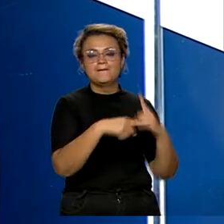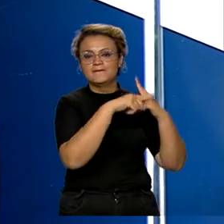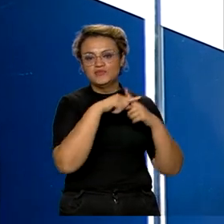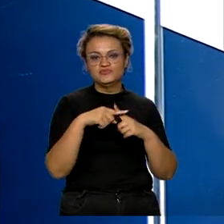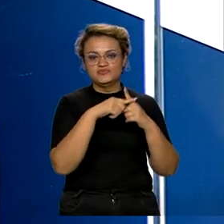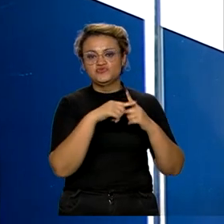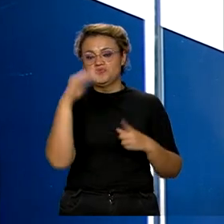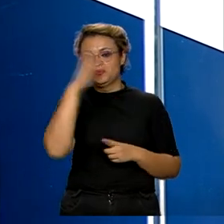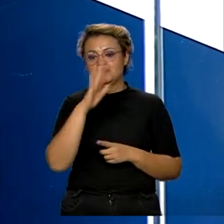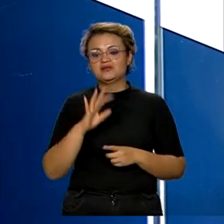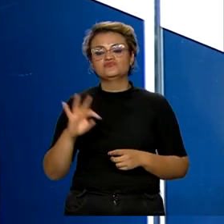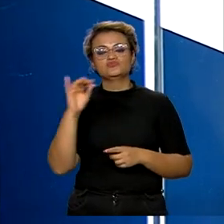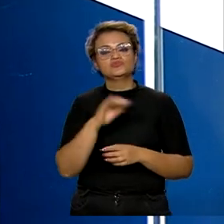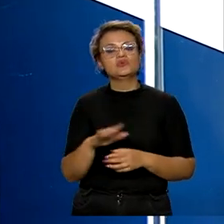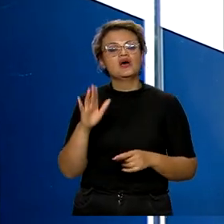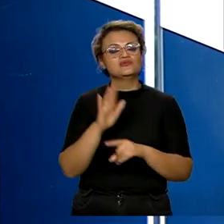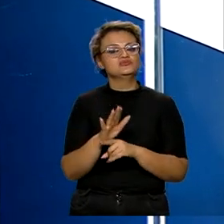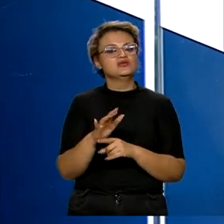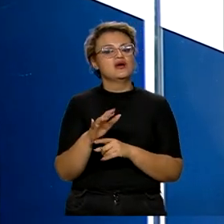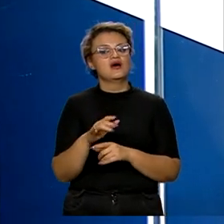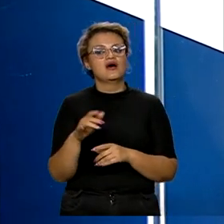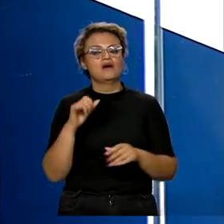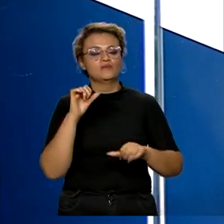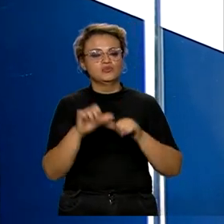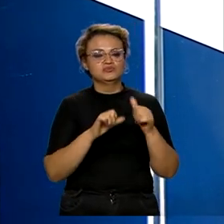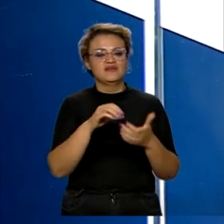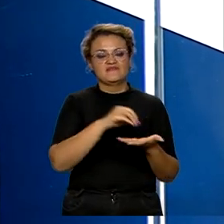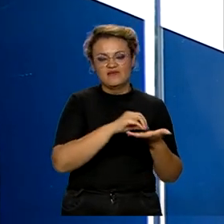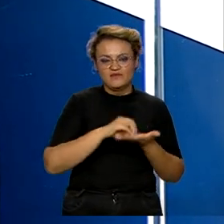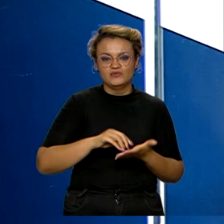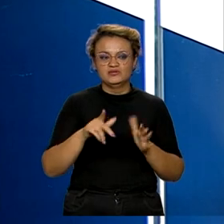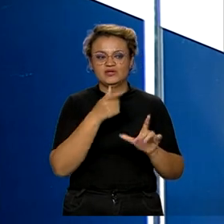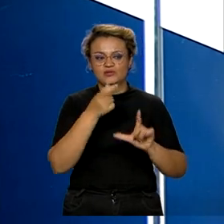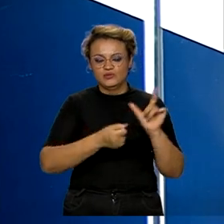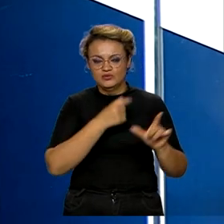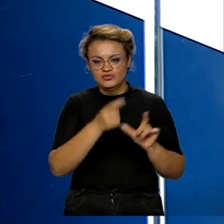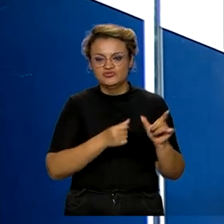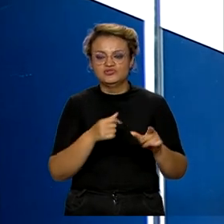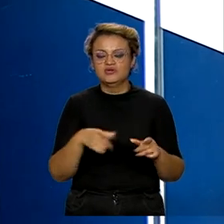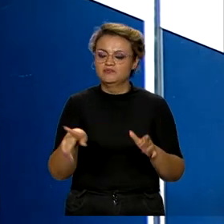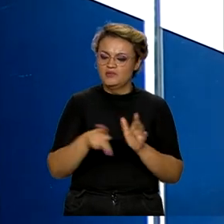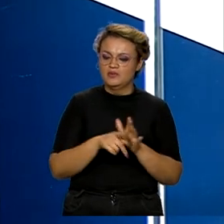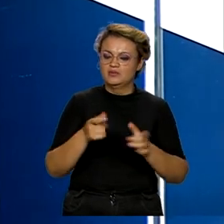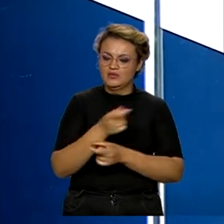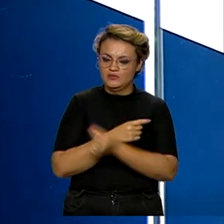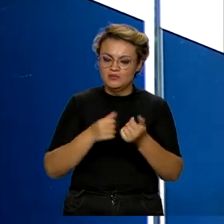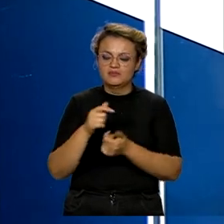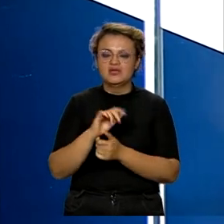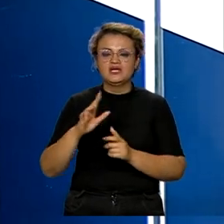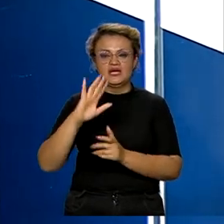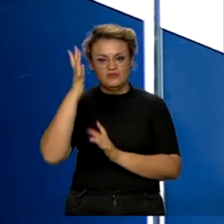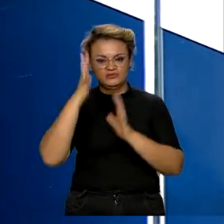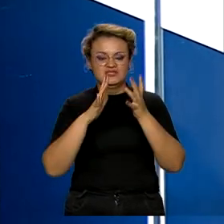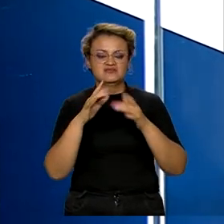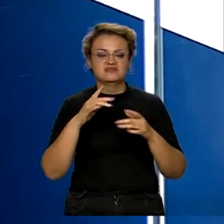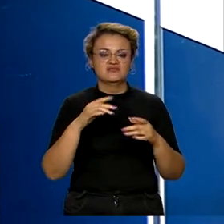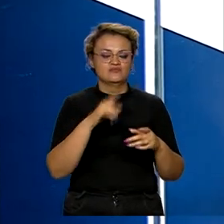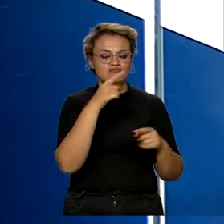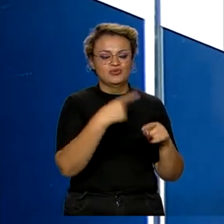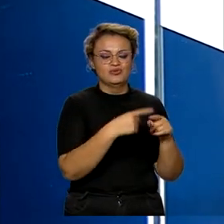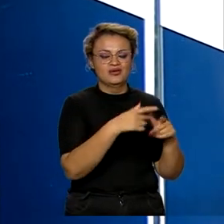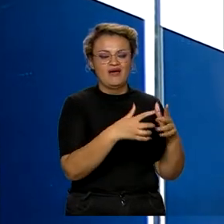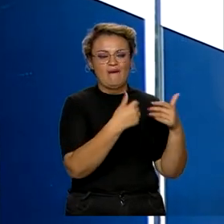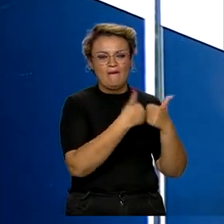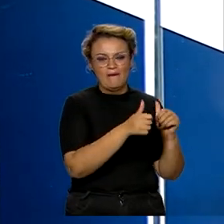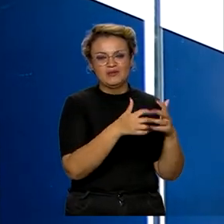Brasil, ajudando a combater grandes gargalos logísticos de nossa economia, decorrentes da idade avançada de nossas